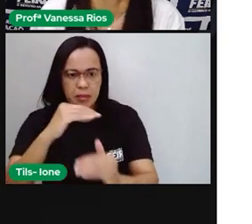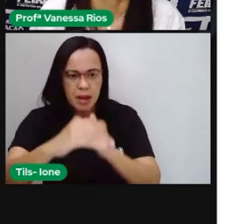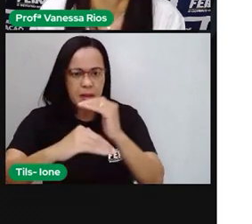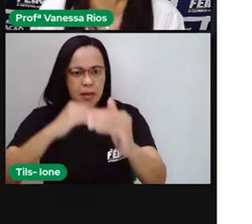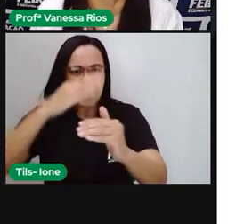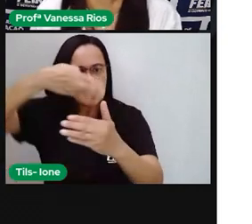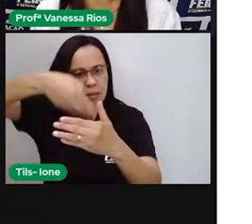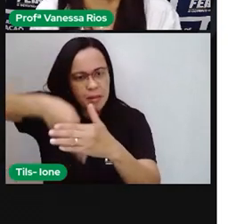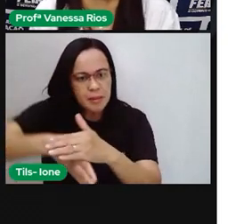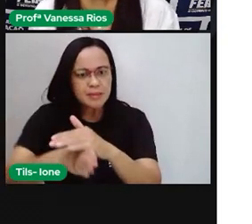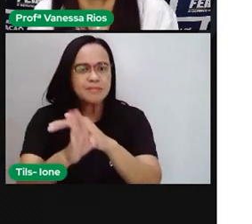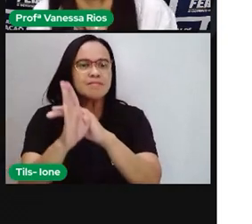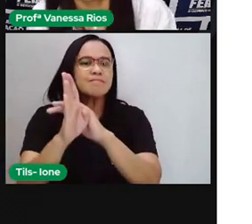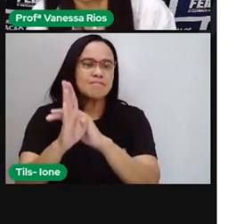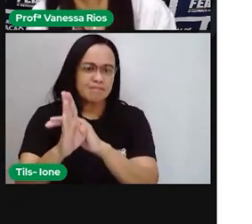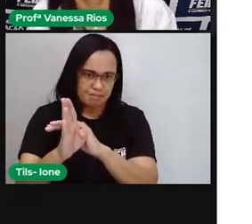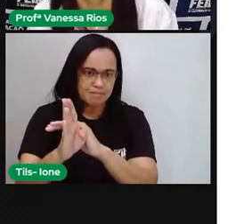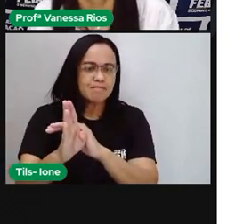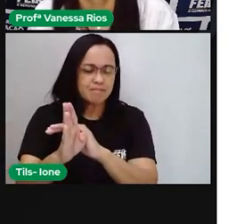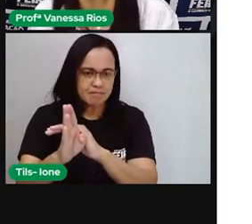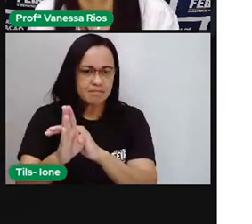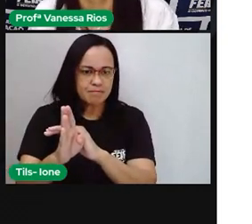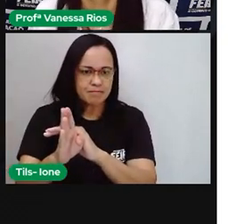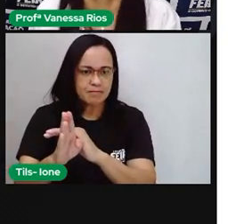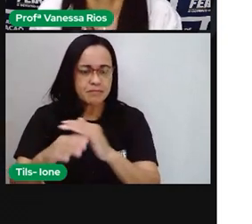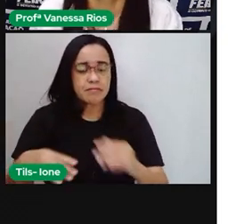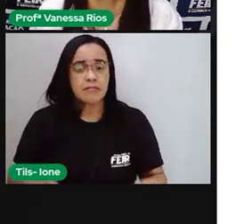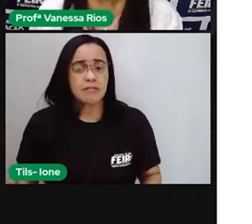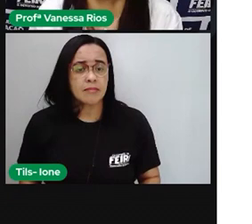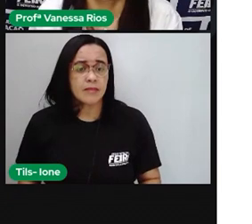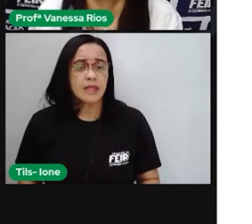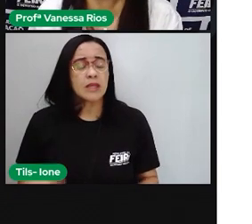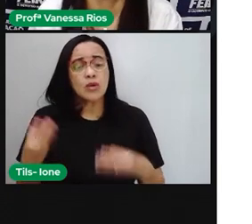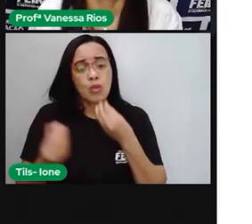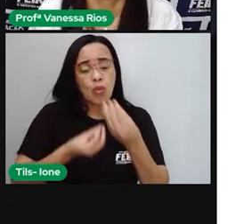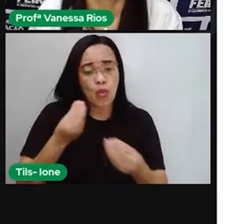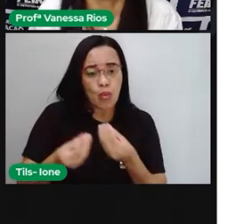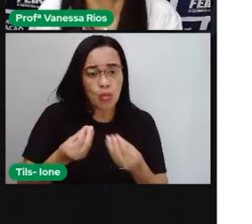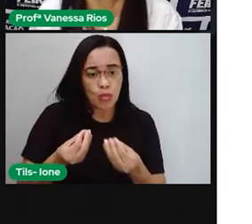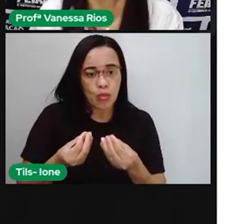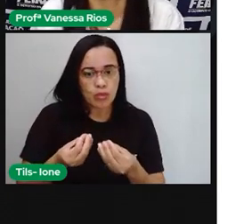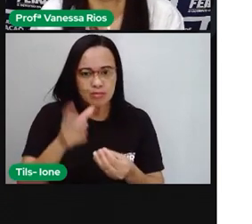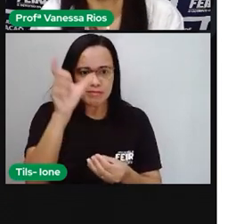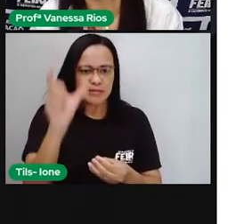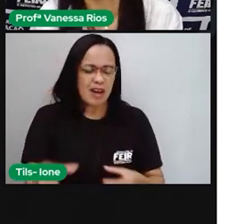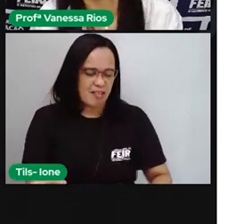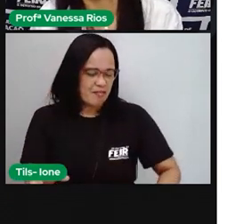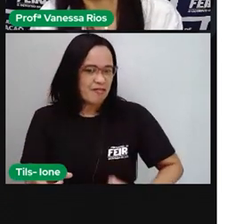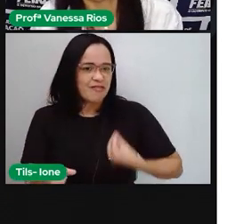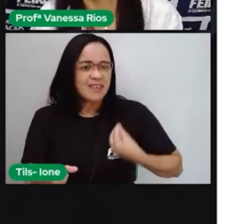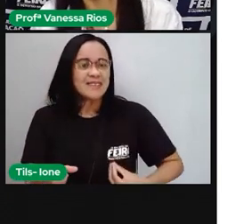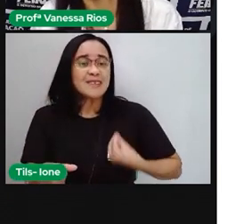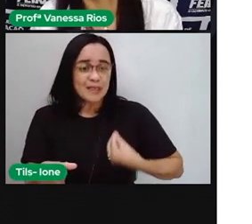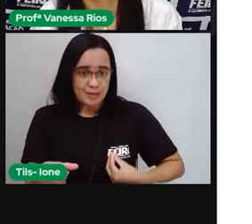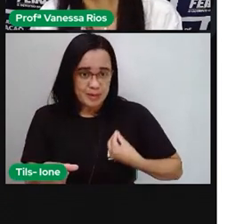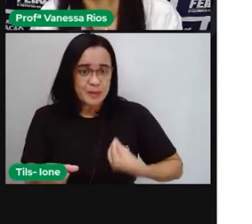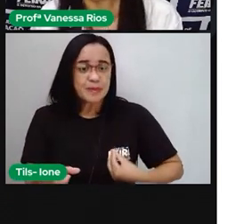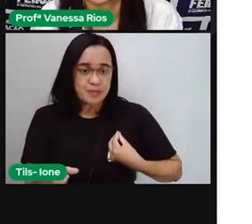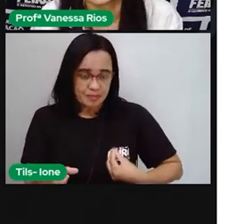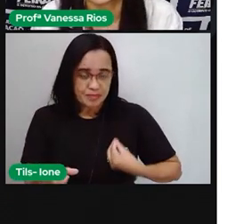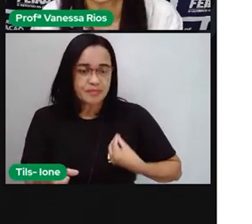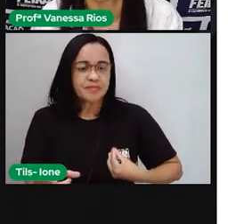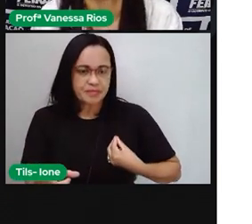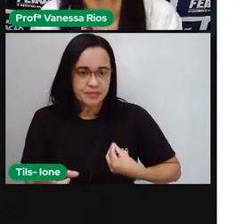determinada cultura, de acordo com o que a gente vai vivendo. A cultura está relacionada aí às nossas